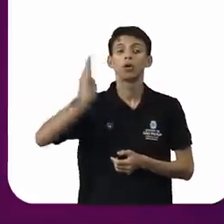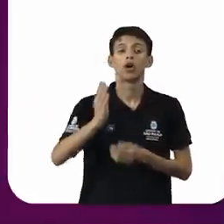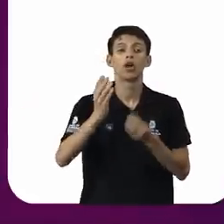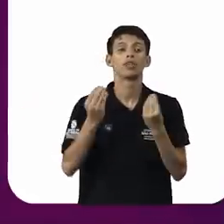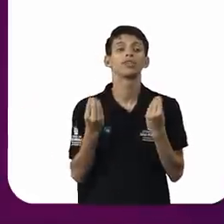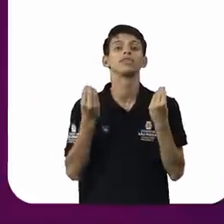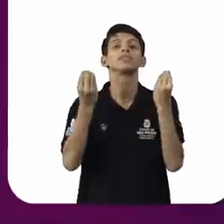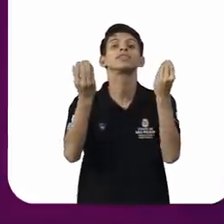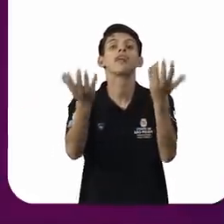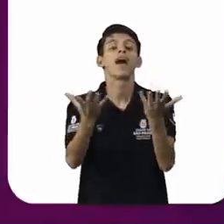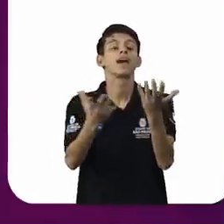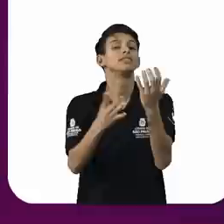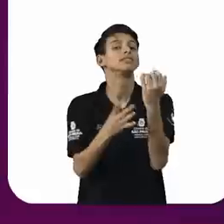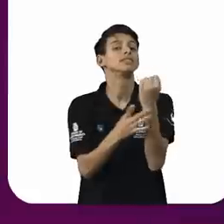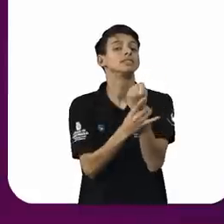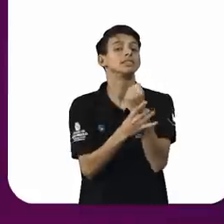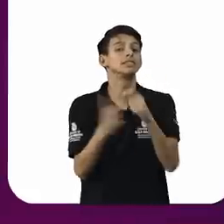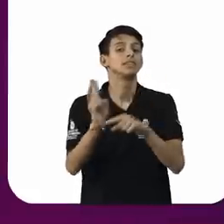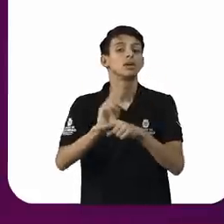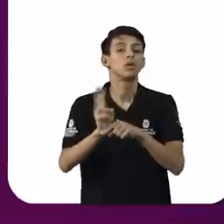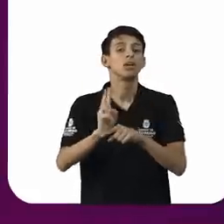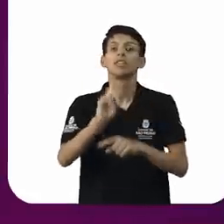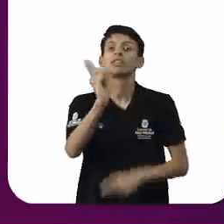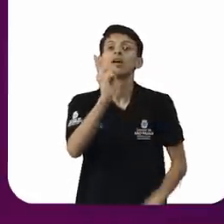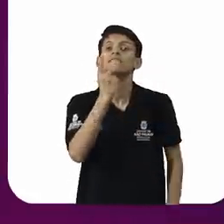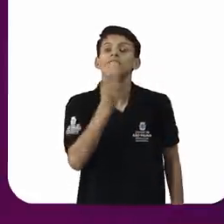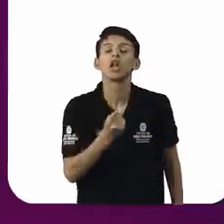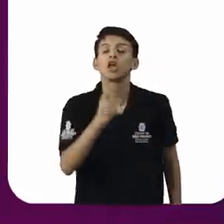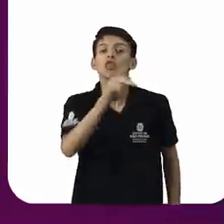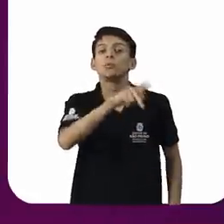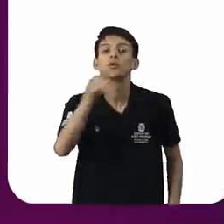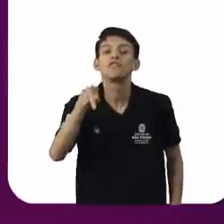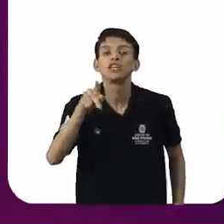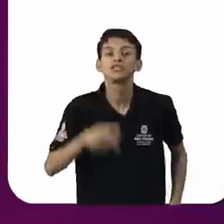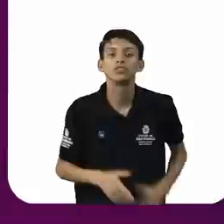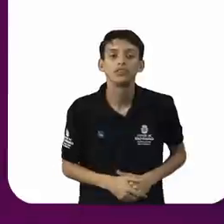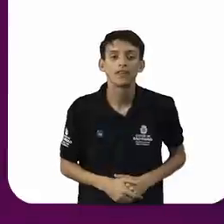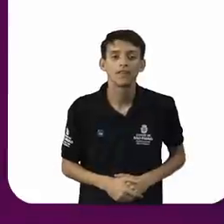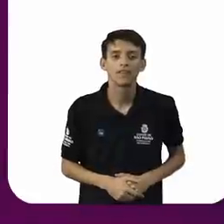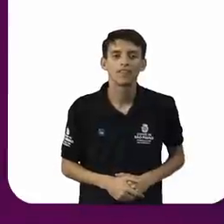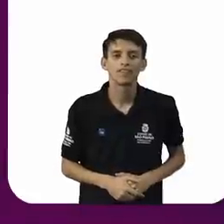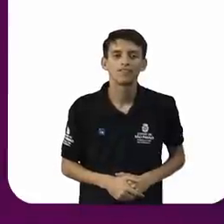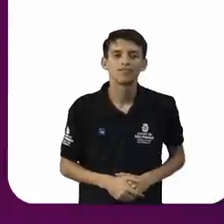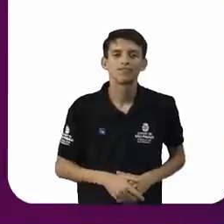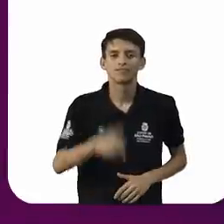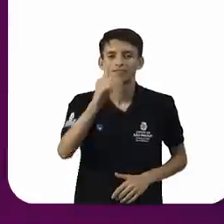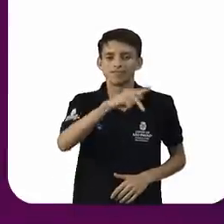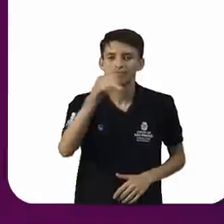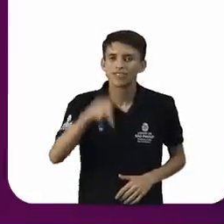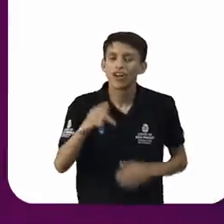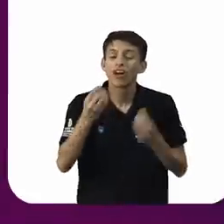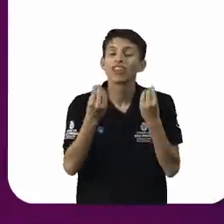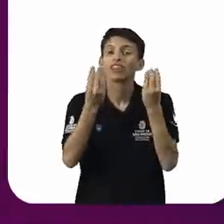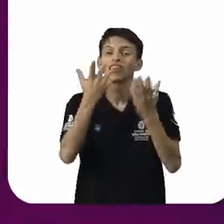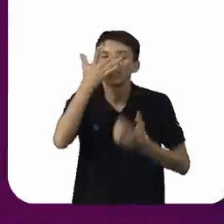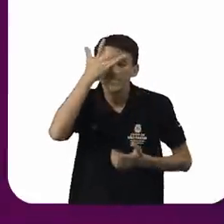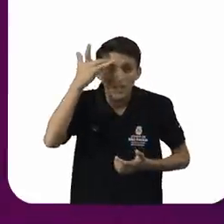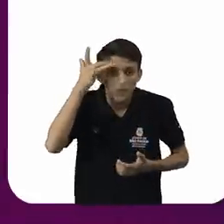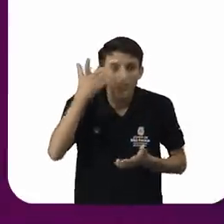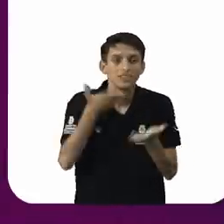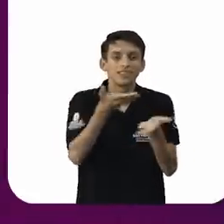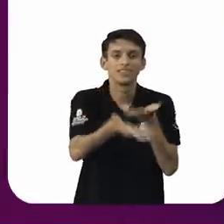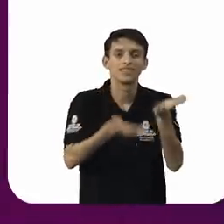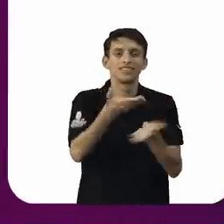segurança. E não falou do professor. Na formação do professor, na saúde mental do professor,